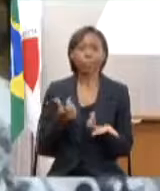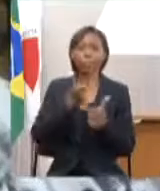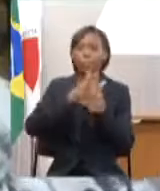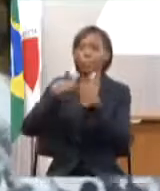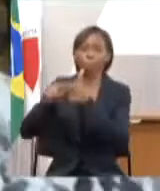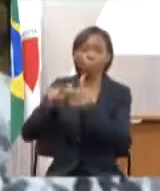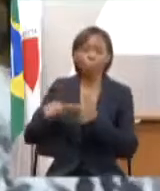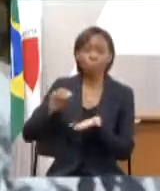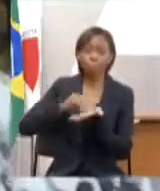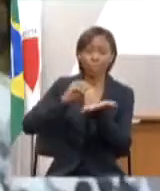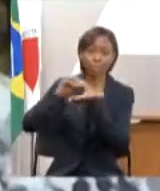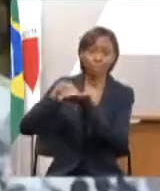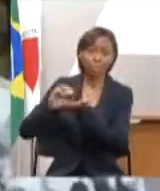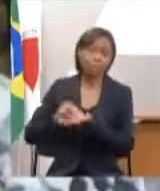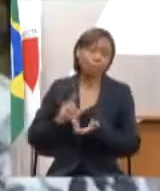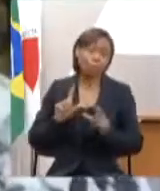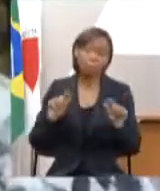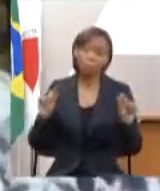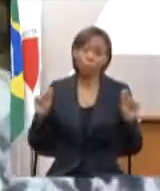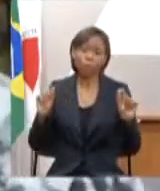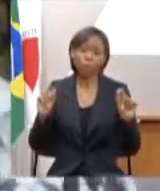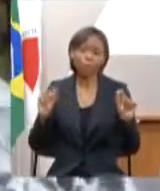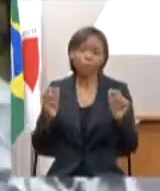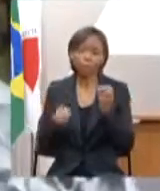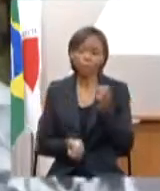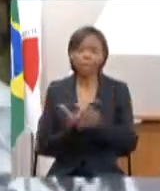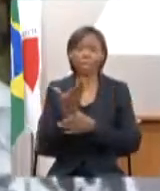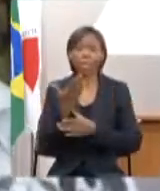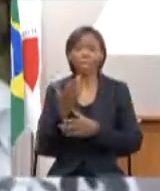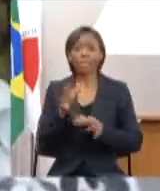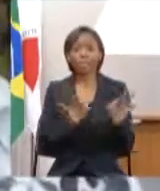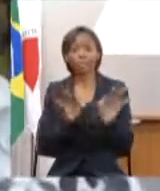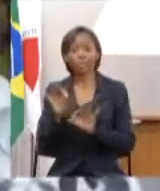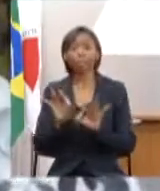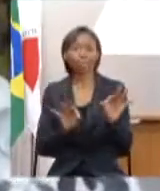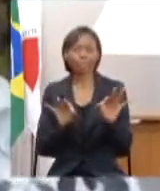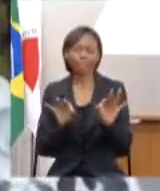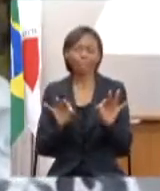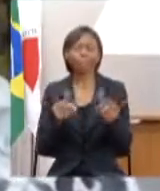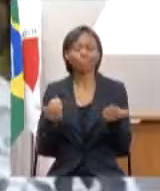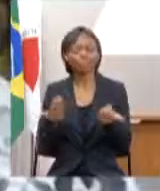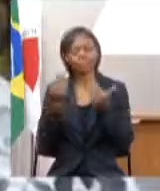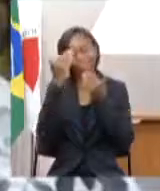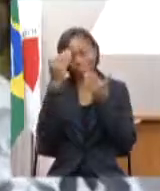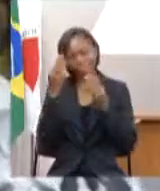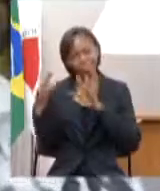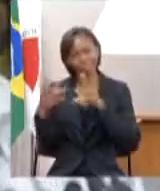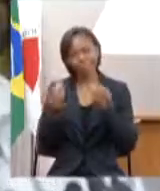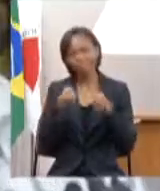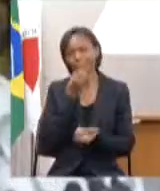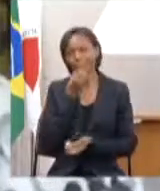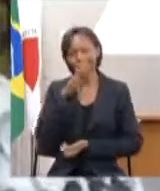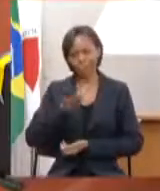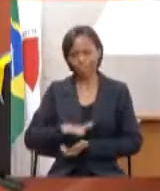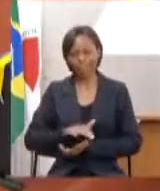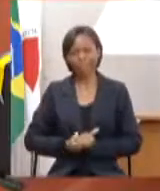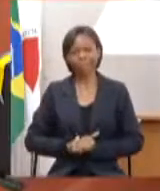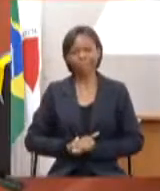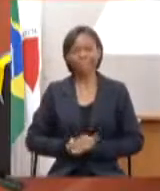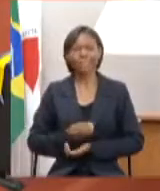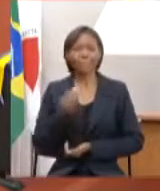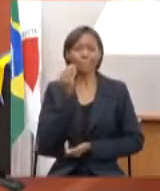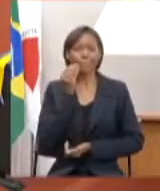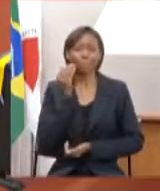realização de todo esse plano que vem se discutindo muito obrigado a todos boa tarde espero que tenha